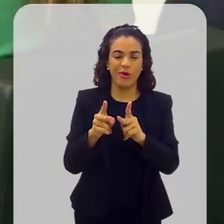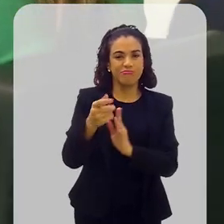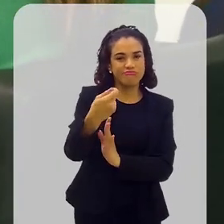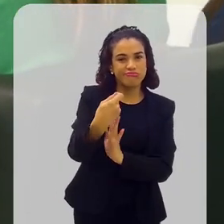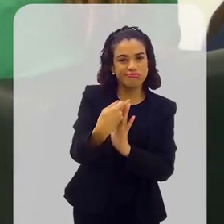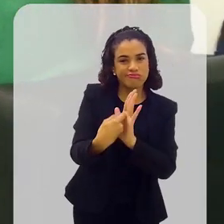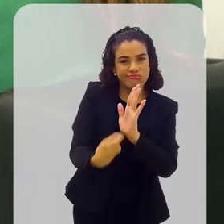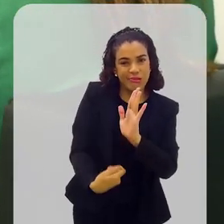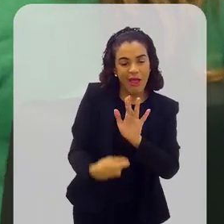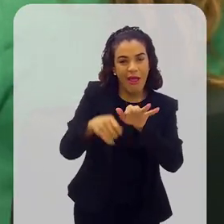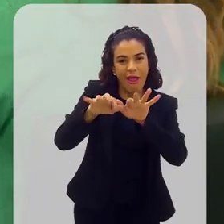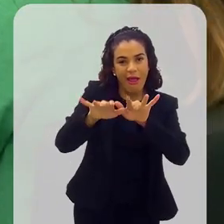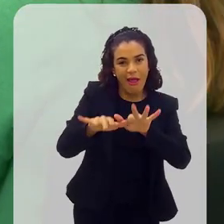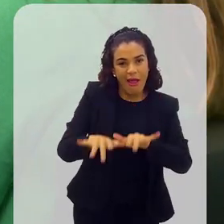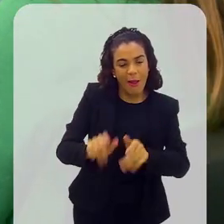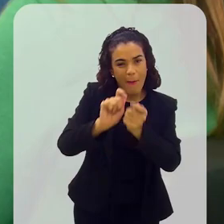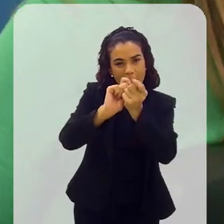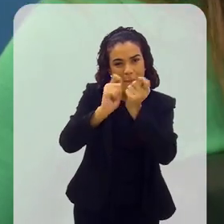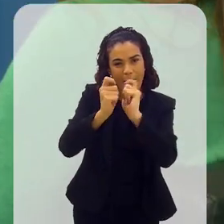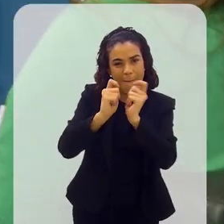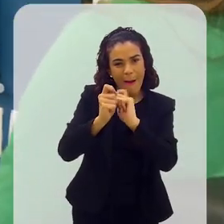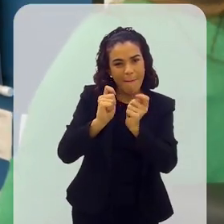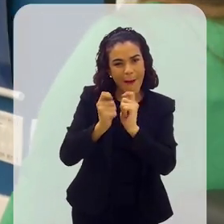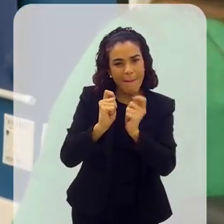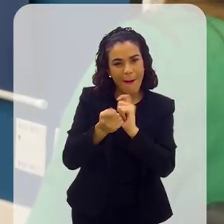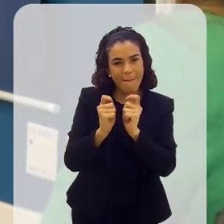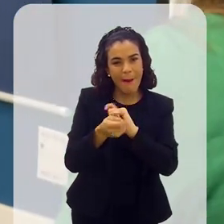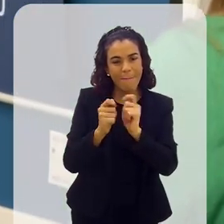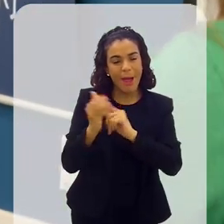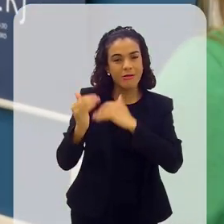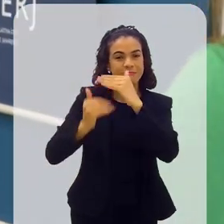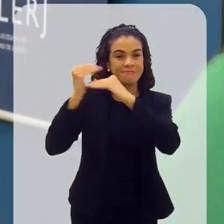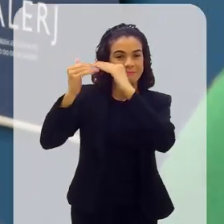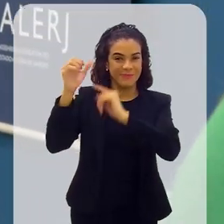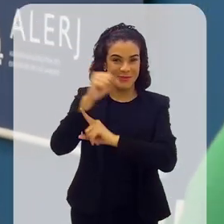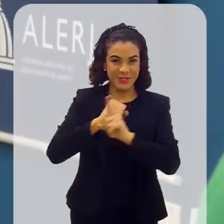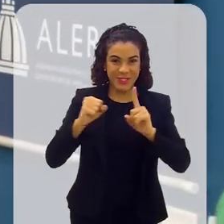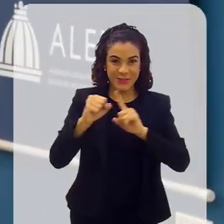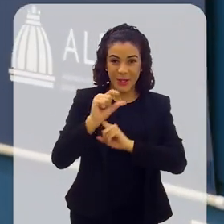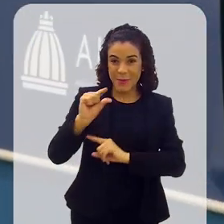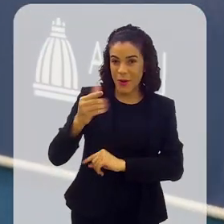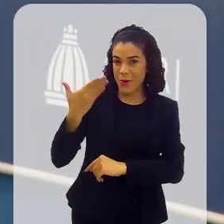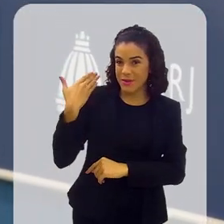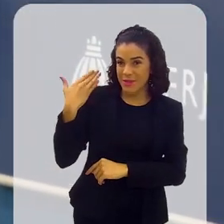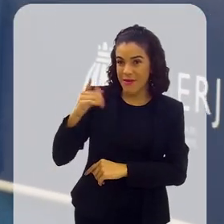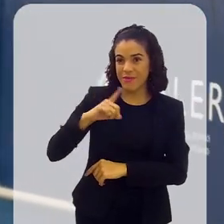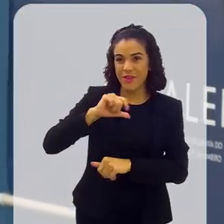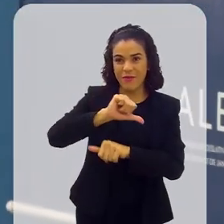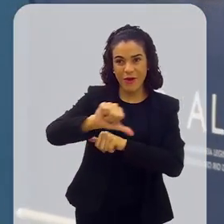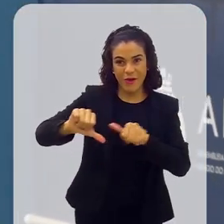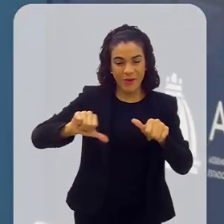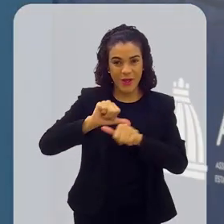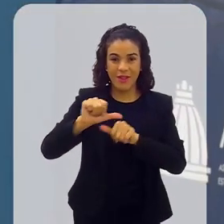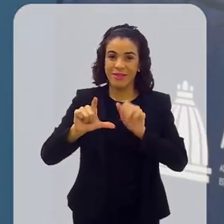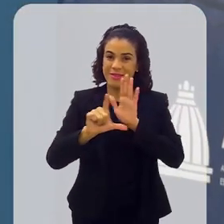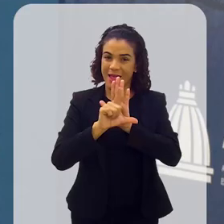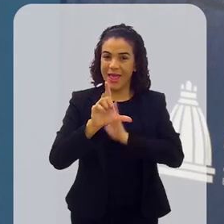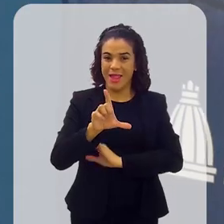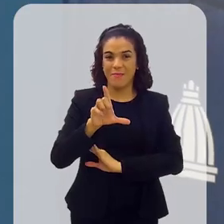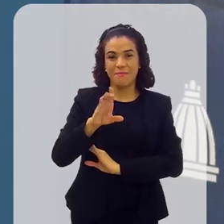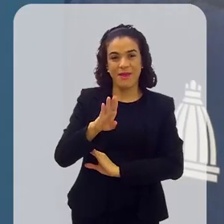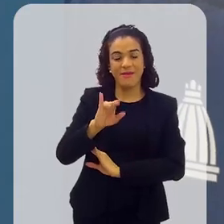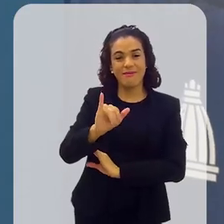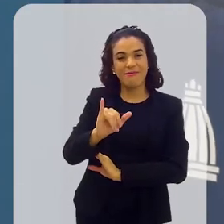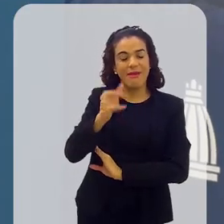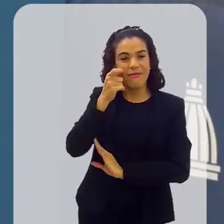sendo escrita de acordo também com a evolução da sociedade. E, recentemente, houve uma alteração dessa